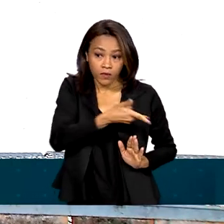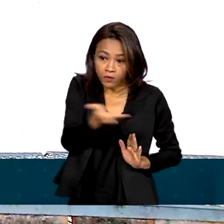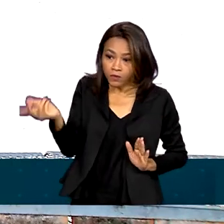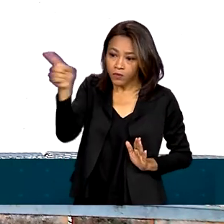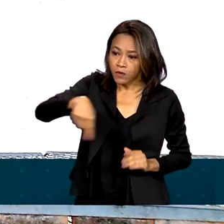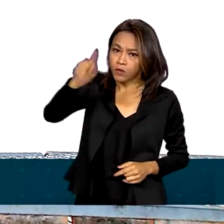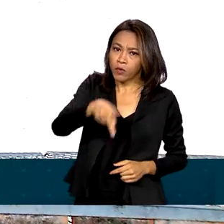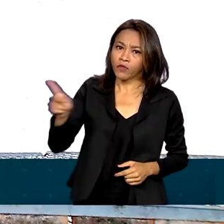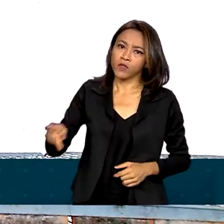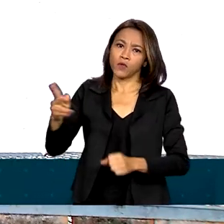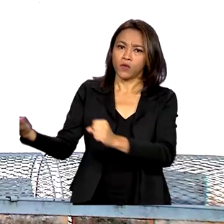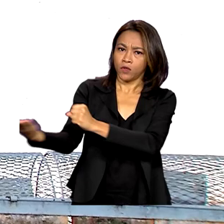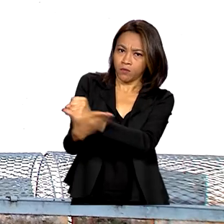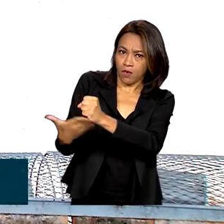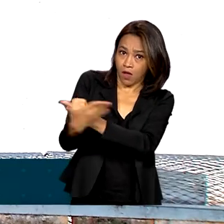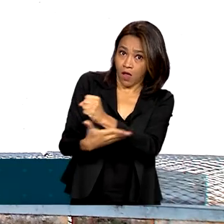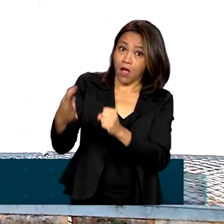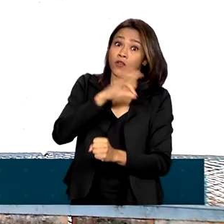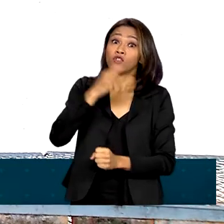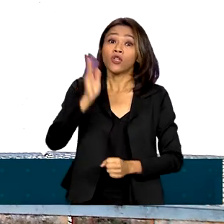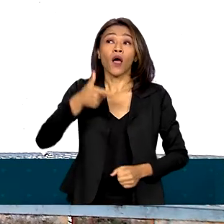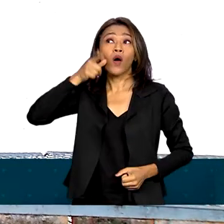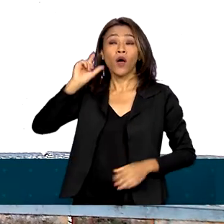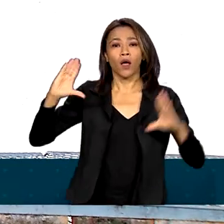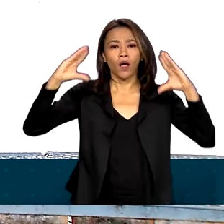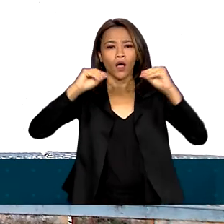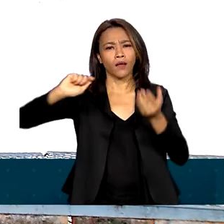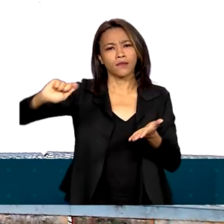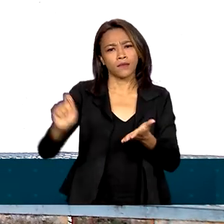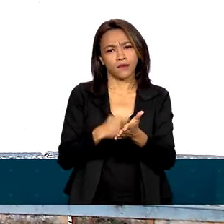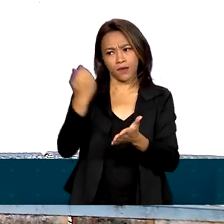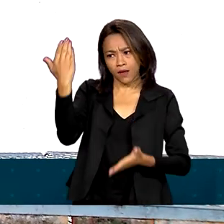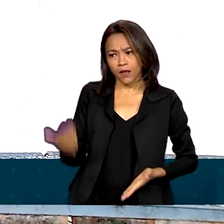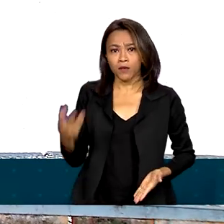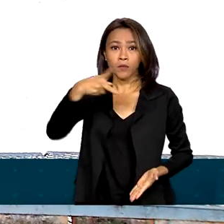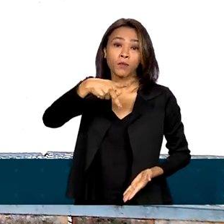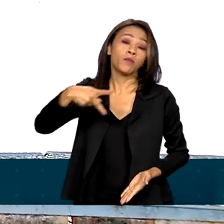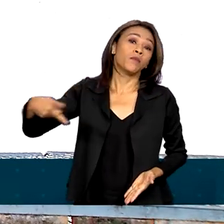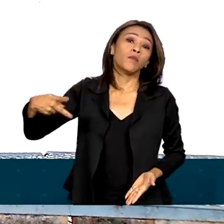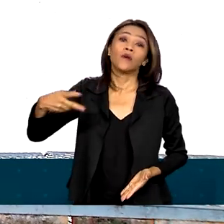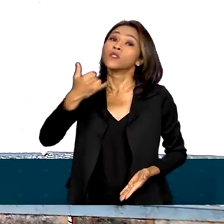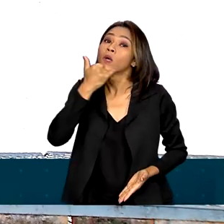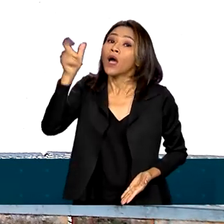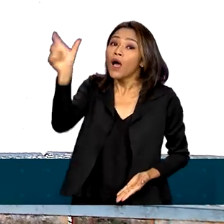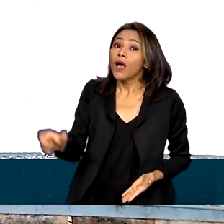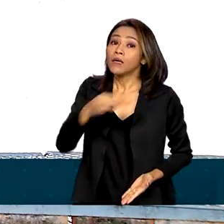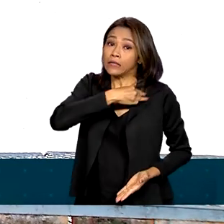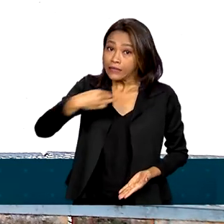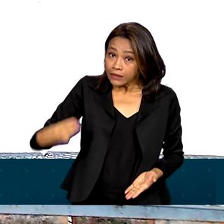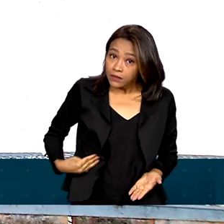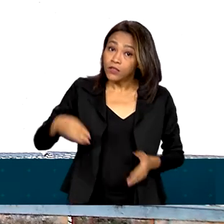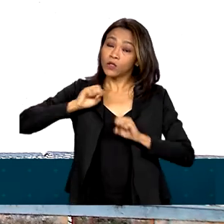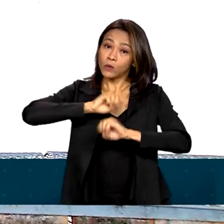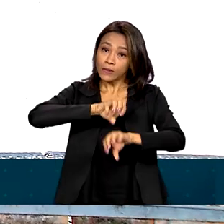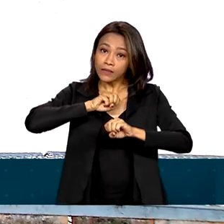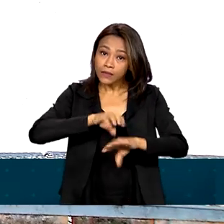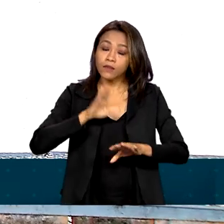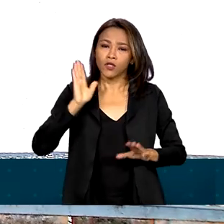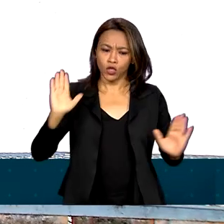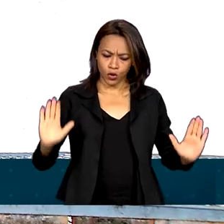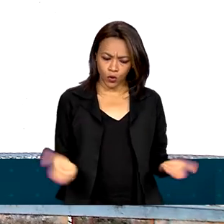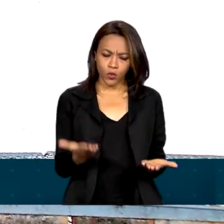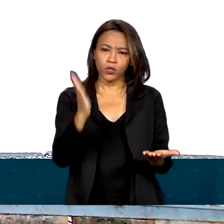magistério foi assinada ontem à noite pelo ministro da Educação, Camilo Santana, e começa a valer já a partir de hoje com a